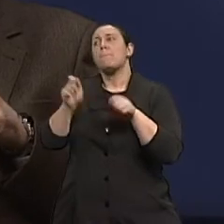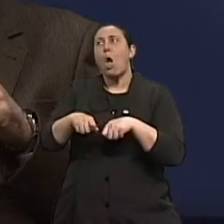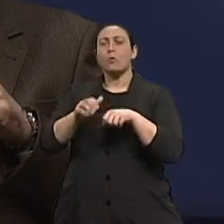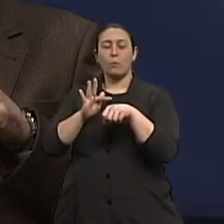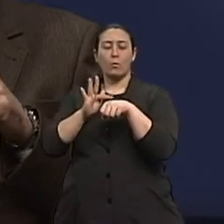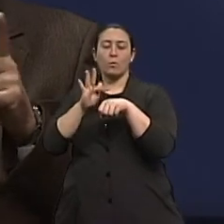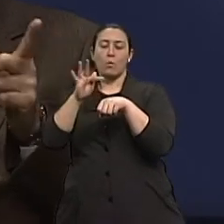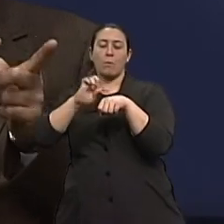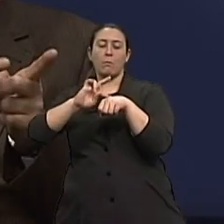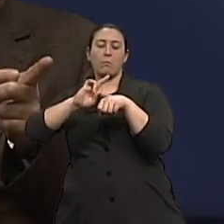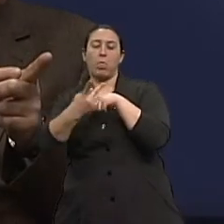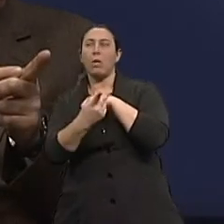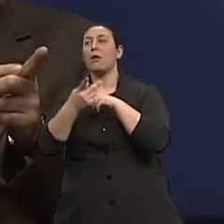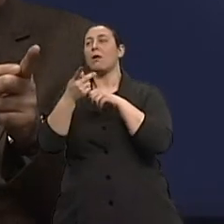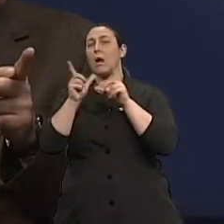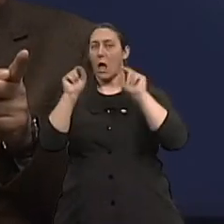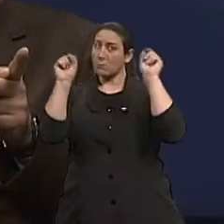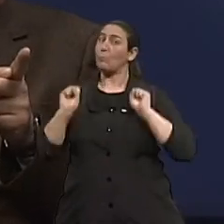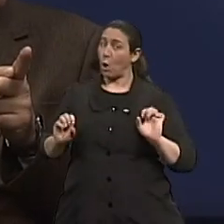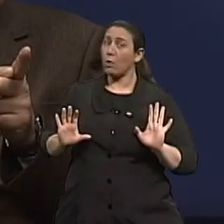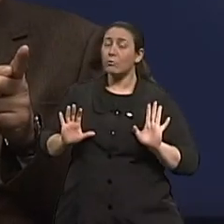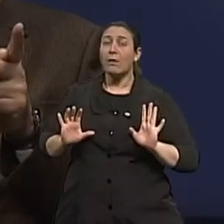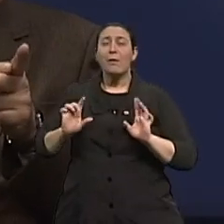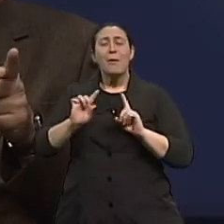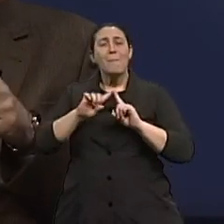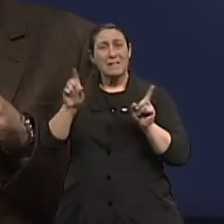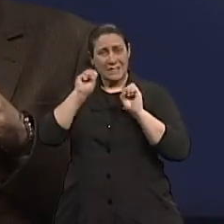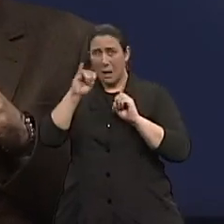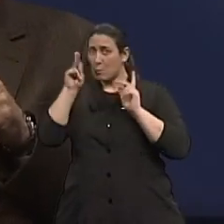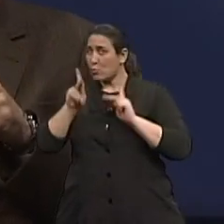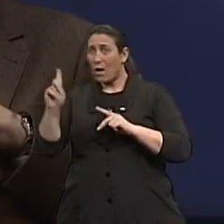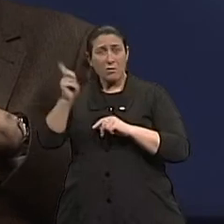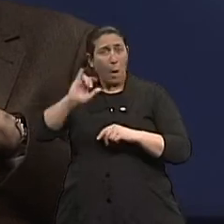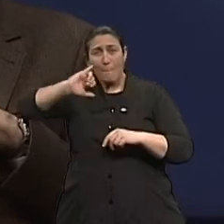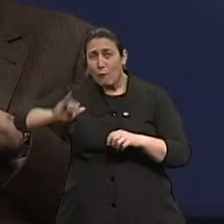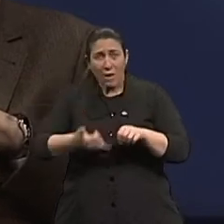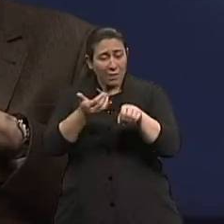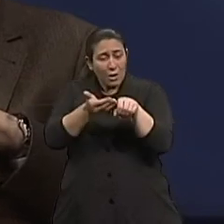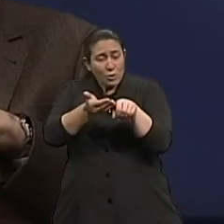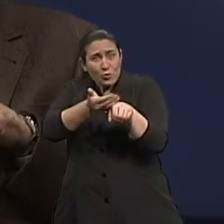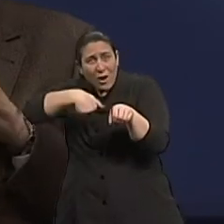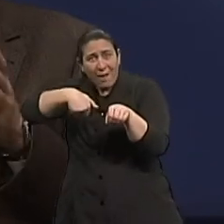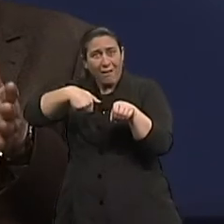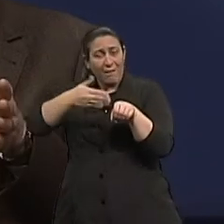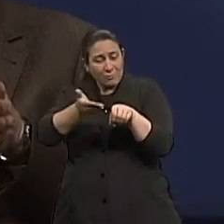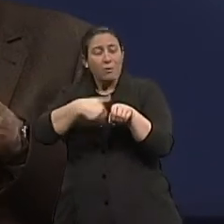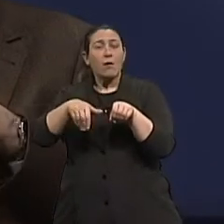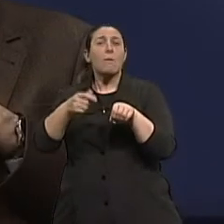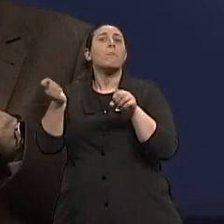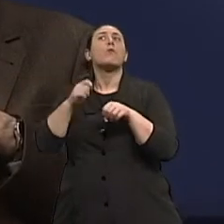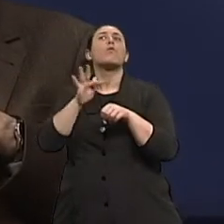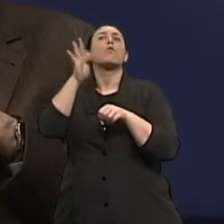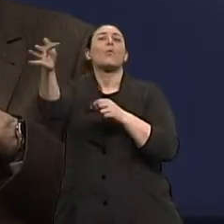aquela pessoa que deixou de tirar aquele pólipo, né, perdeu eventualmente a oportunidade de se livrar de um